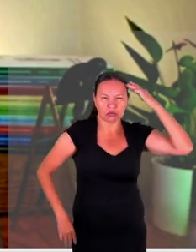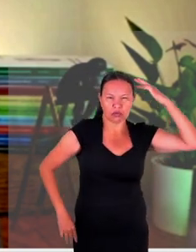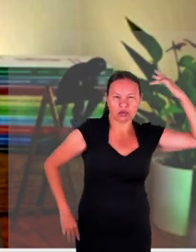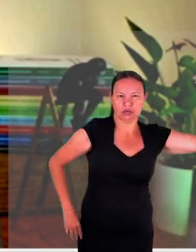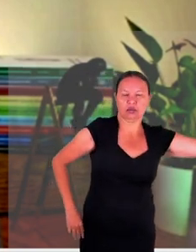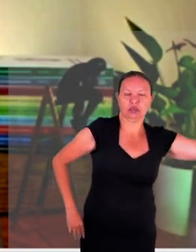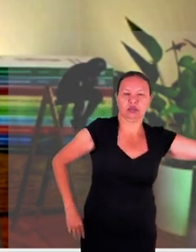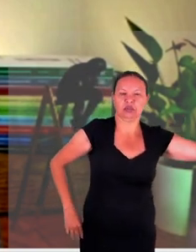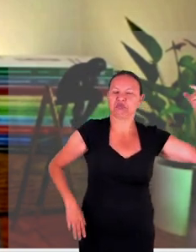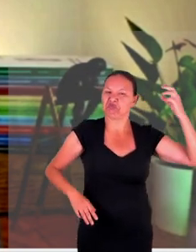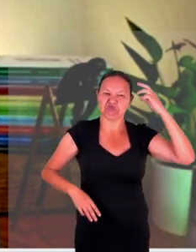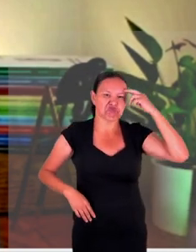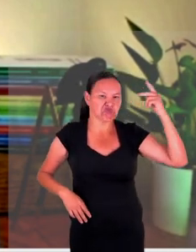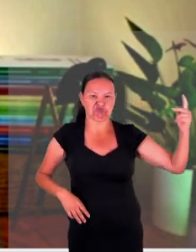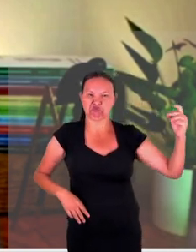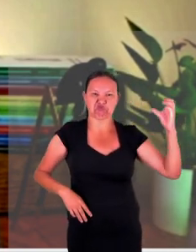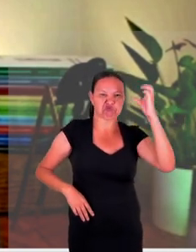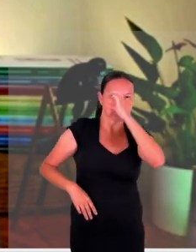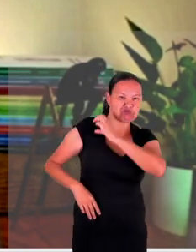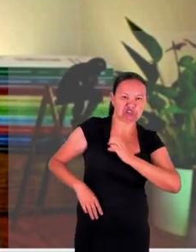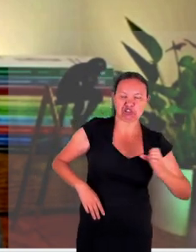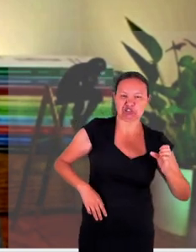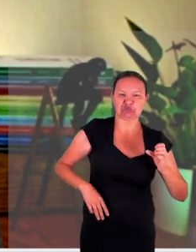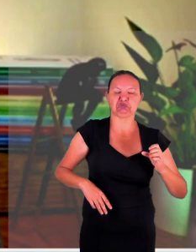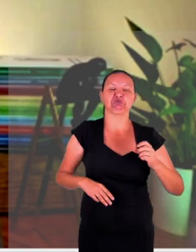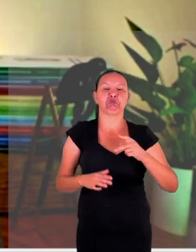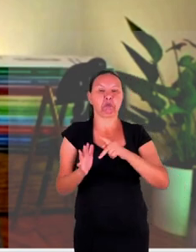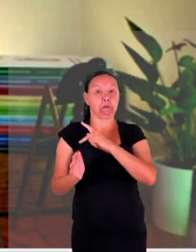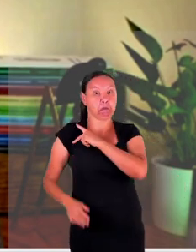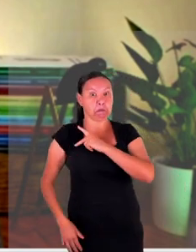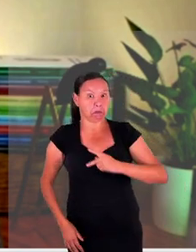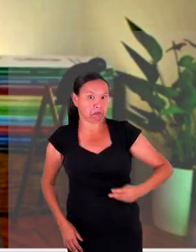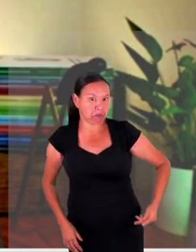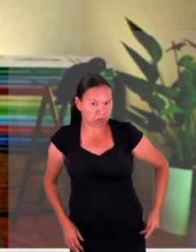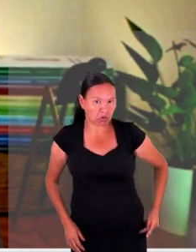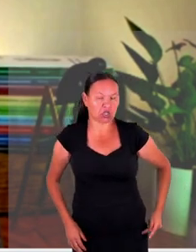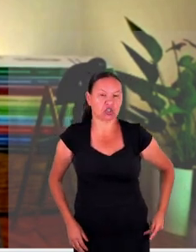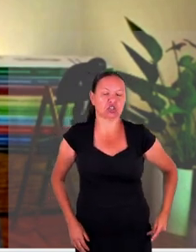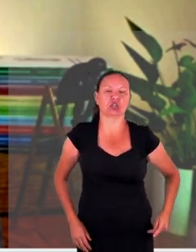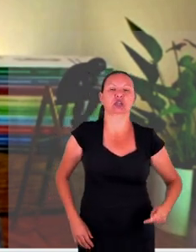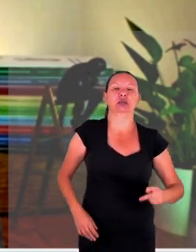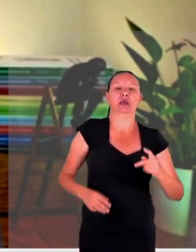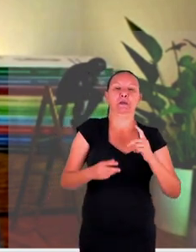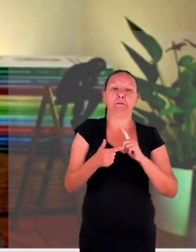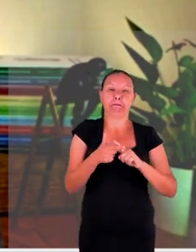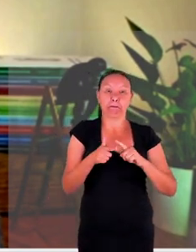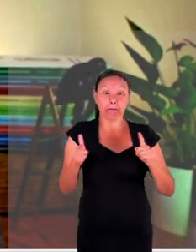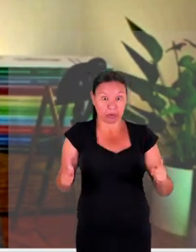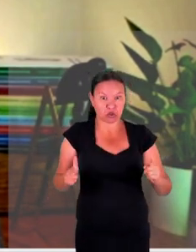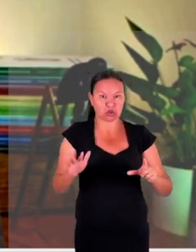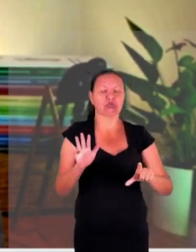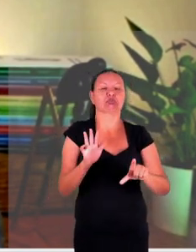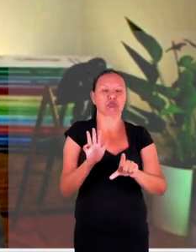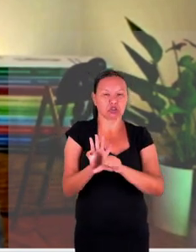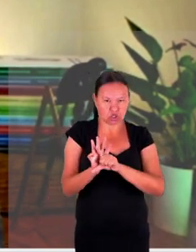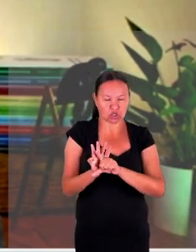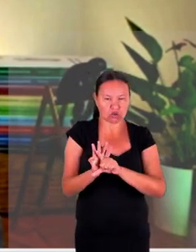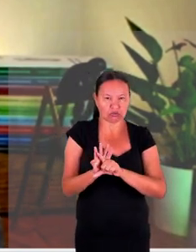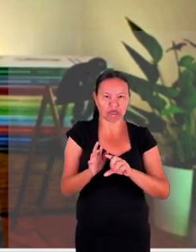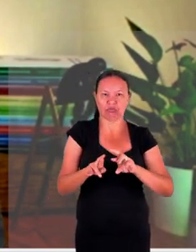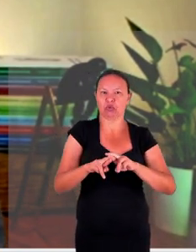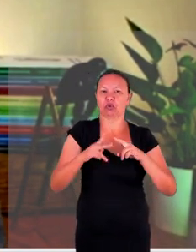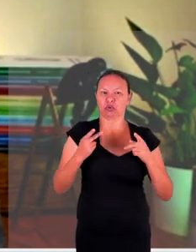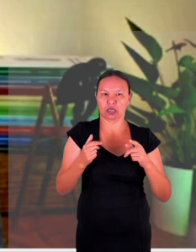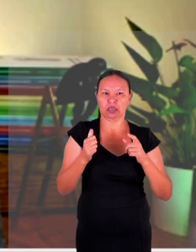nenhuma característica estética política religiosa pode servir de justificativa para negativa do direito de qualquer ser